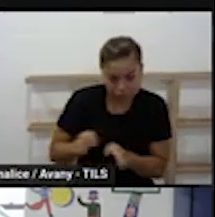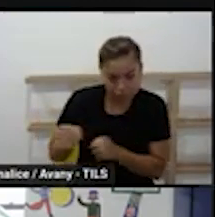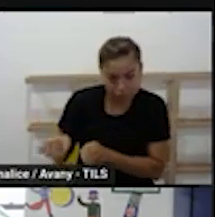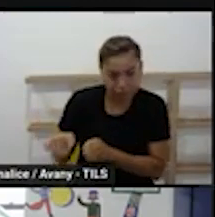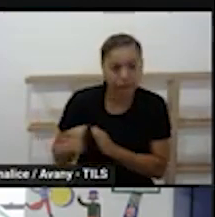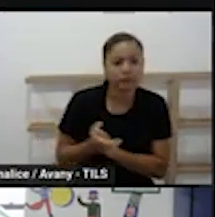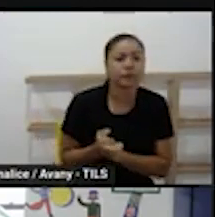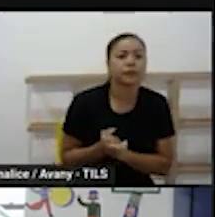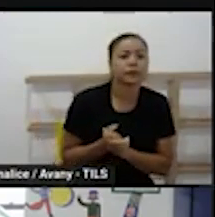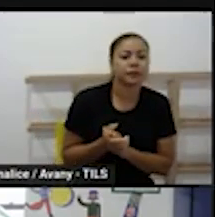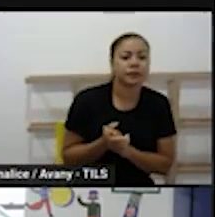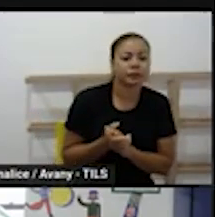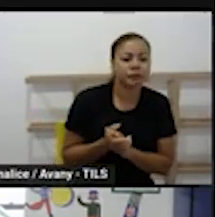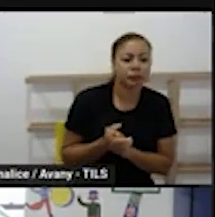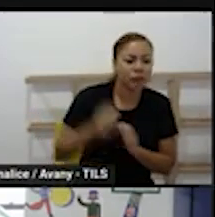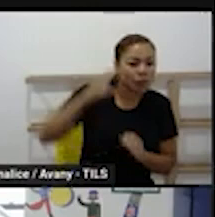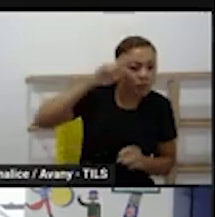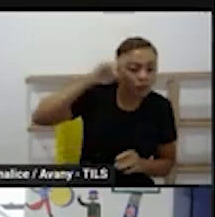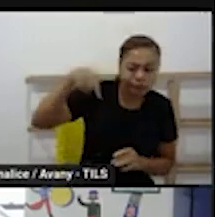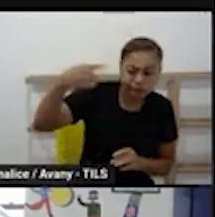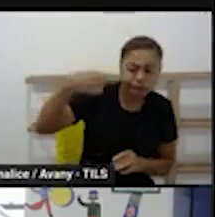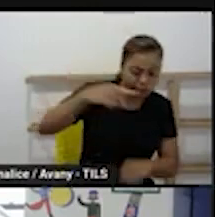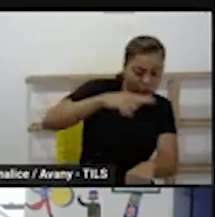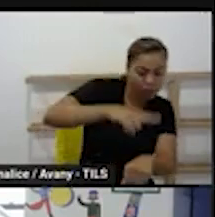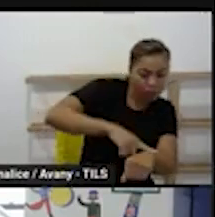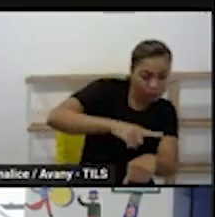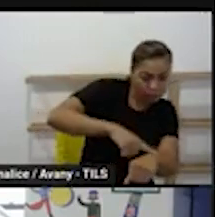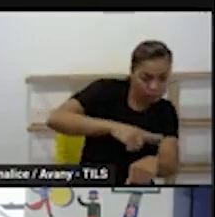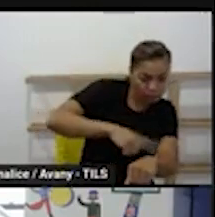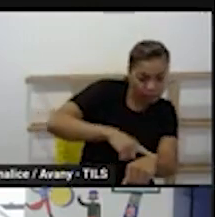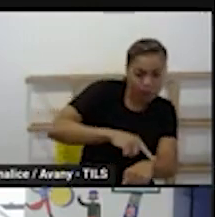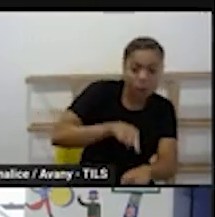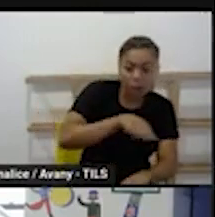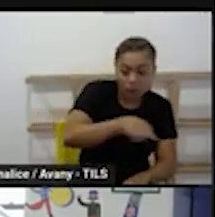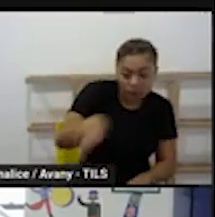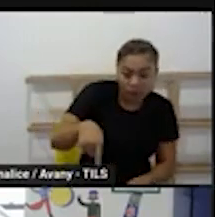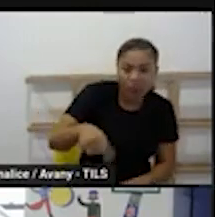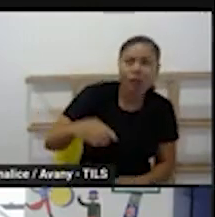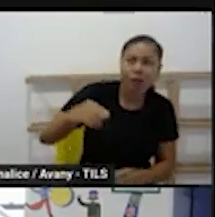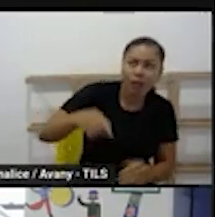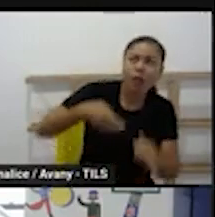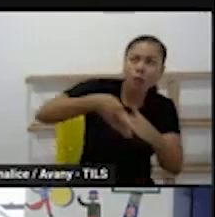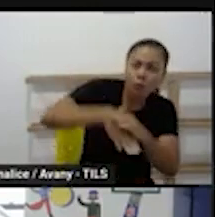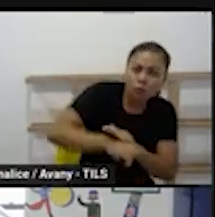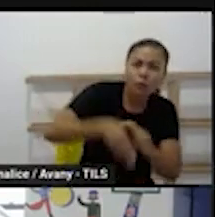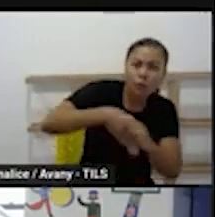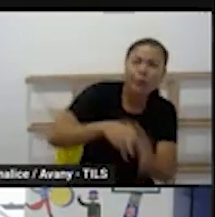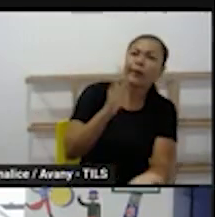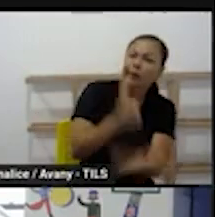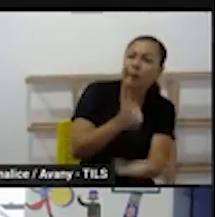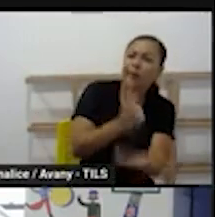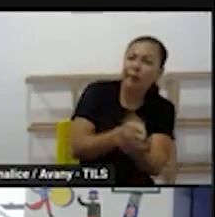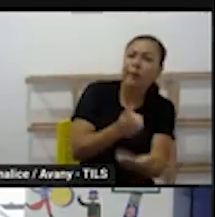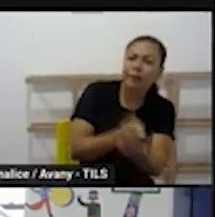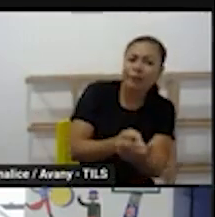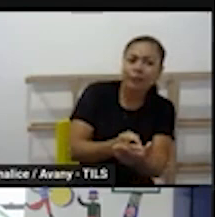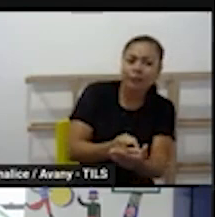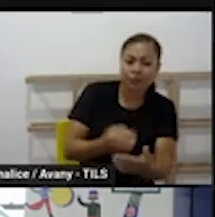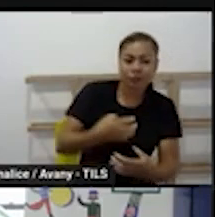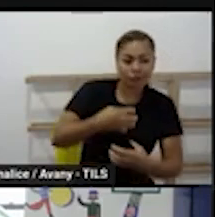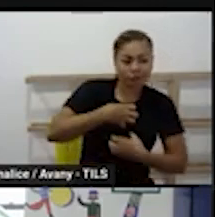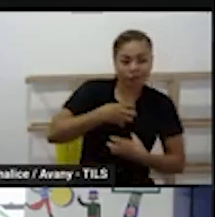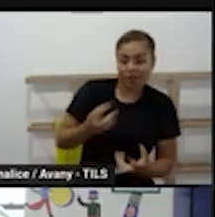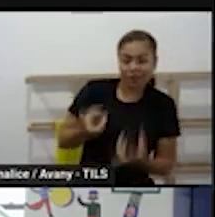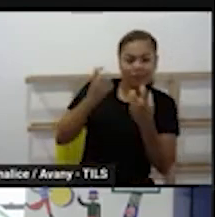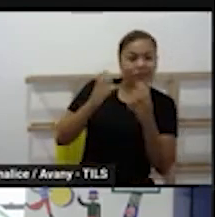determinado tempo da rotina o próximo ela já sabe o que vai acontecer então ela já se prepara ela já se organiza a gente sabe que as crianças ficam